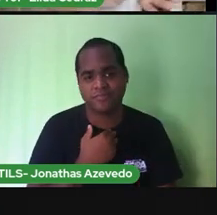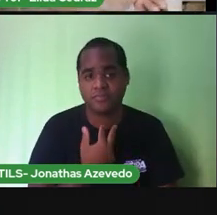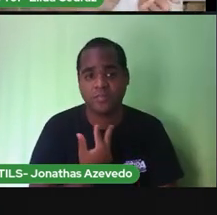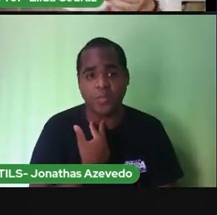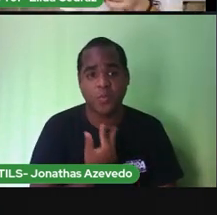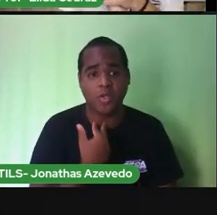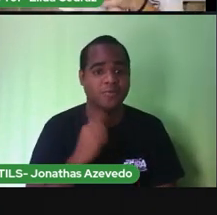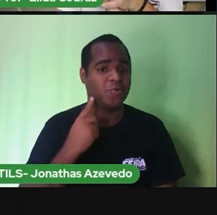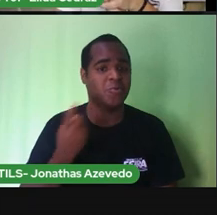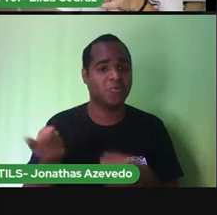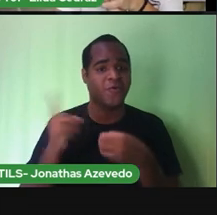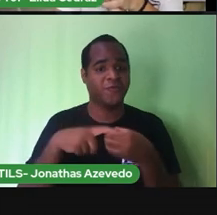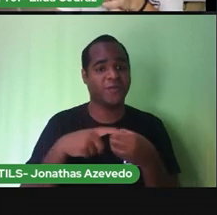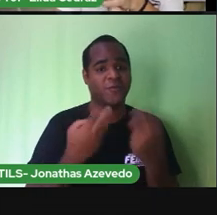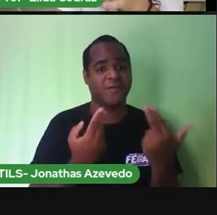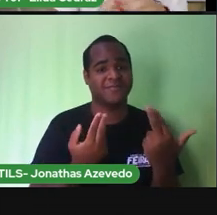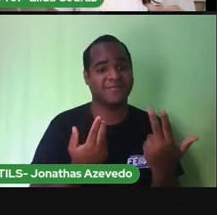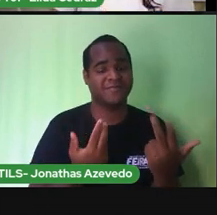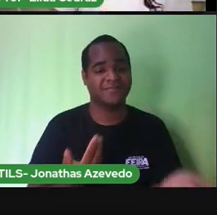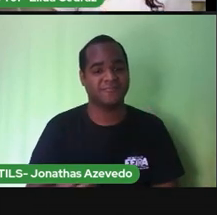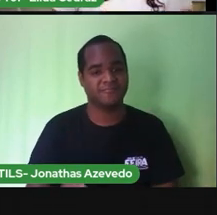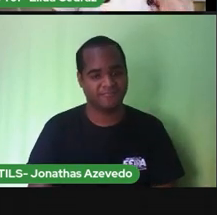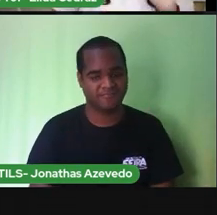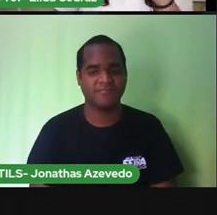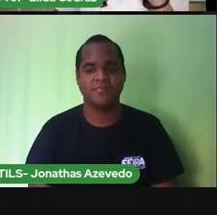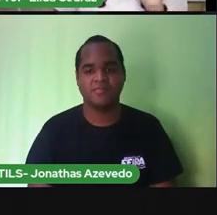está naquele lugar volta toda para sua mão tá bem?